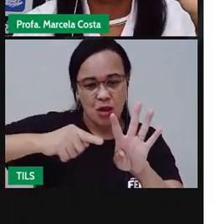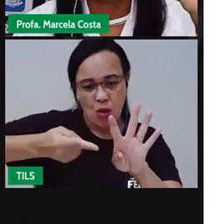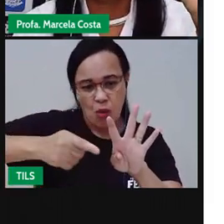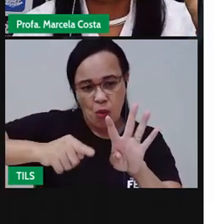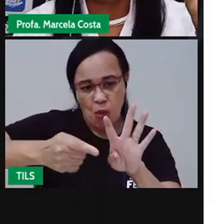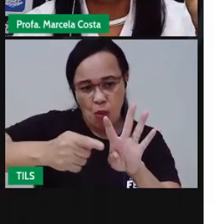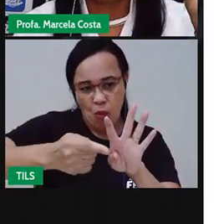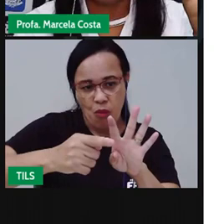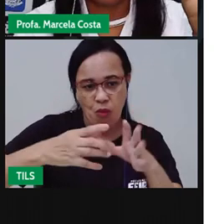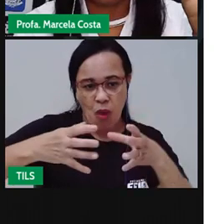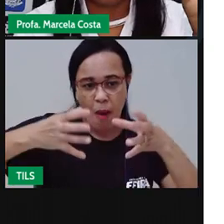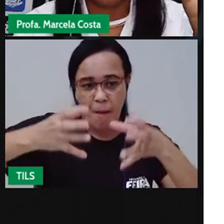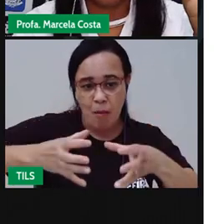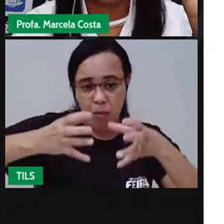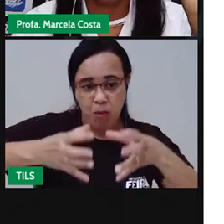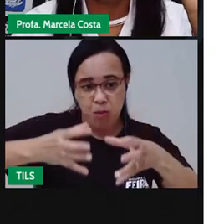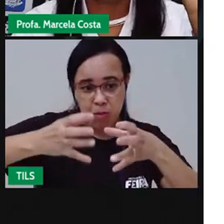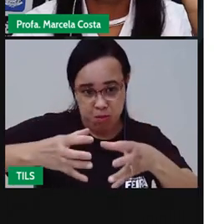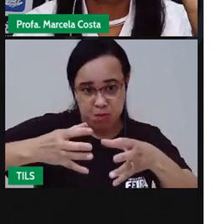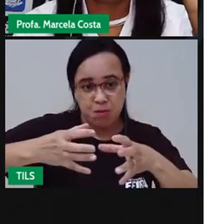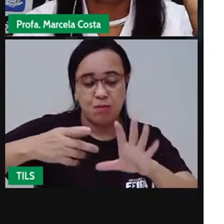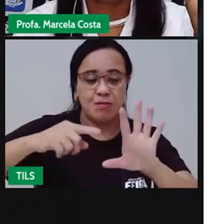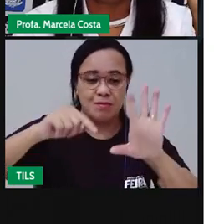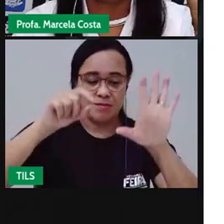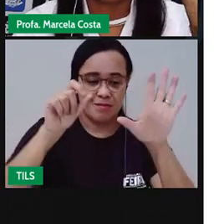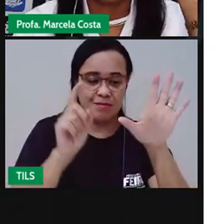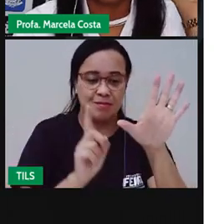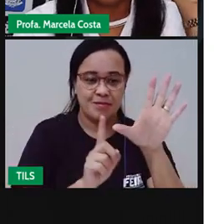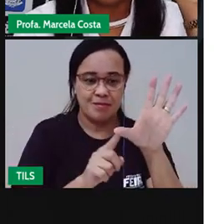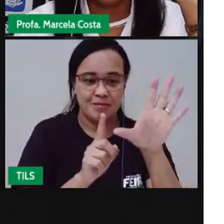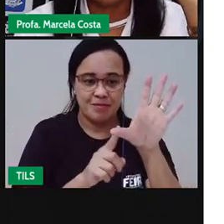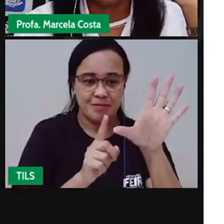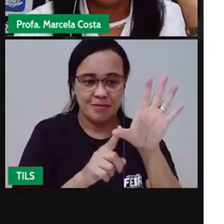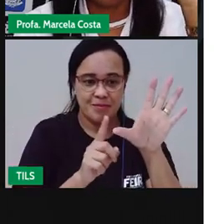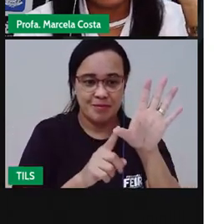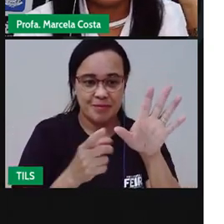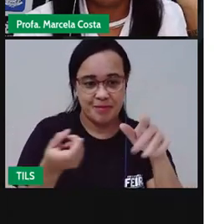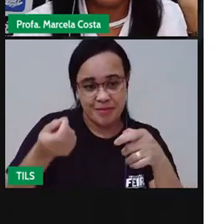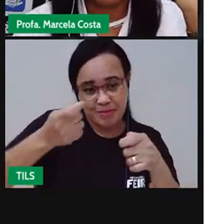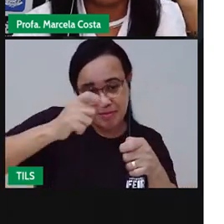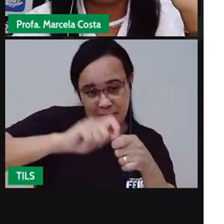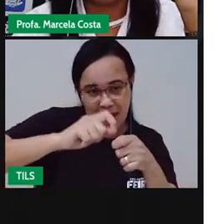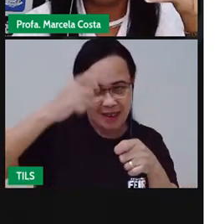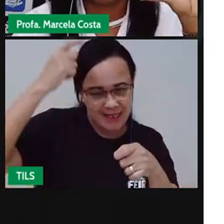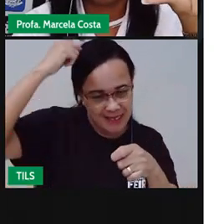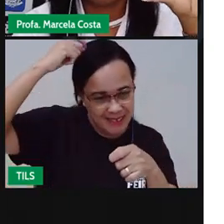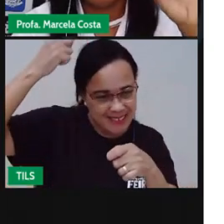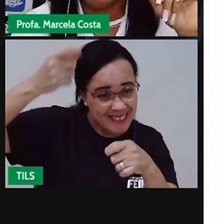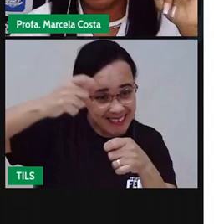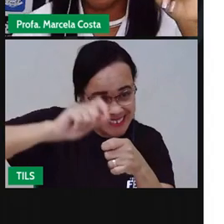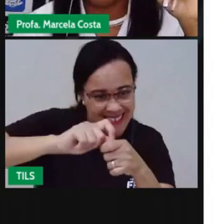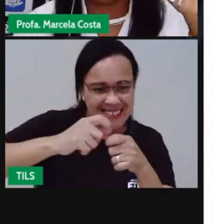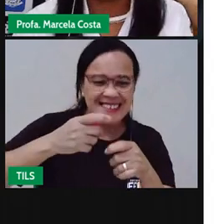O fura bolo. E o mata piolho.